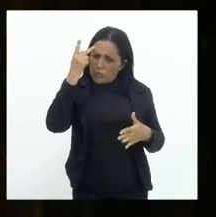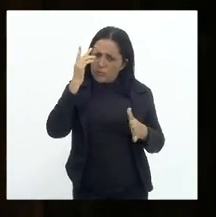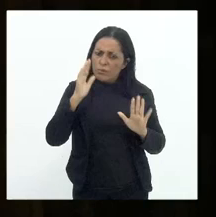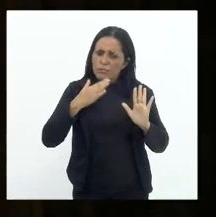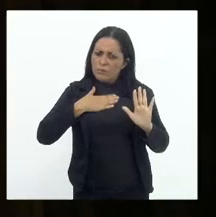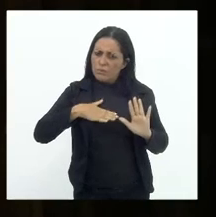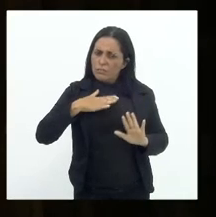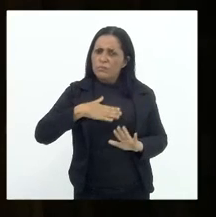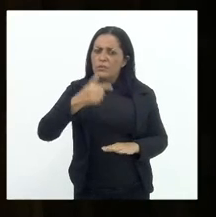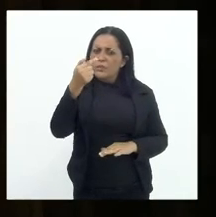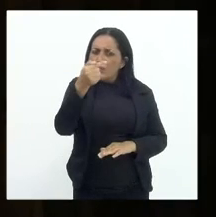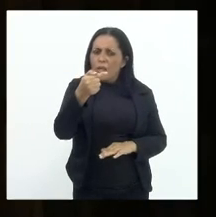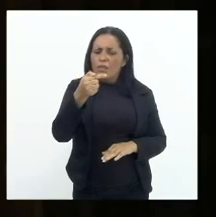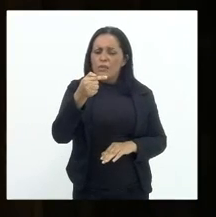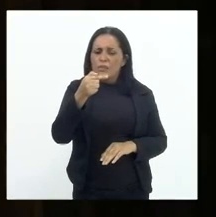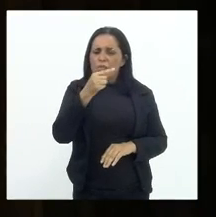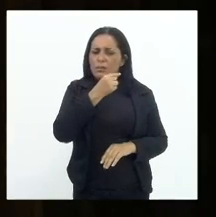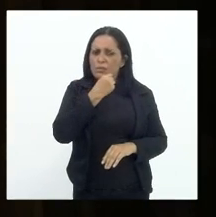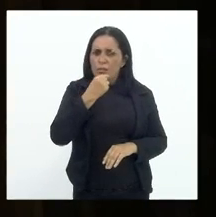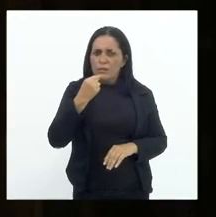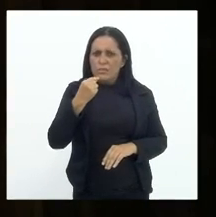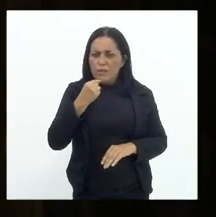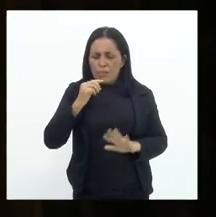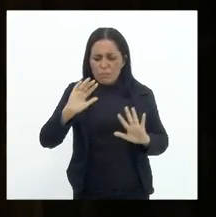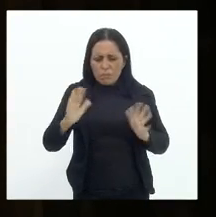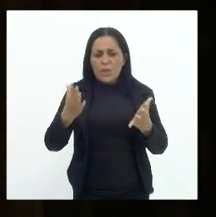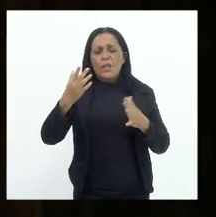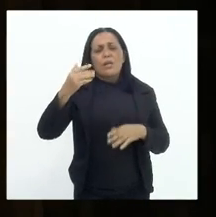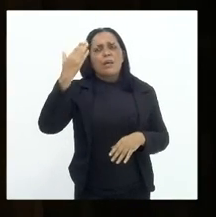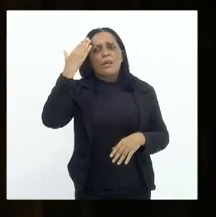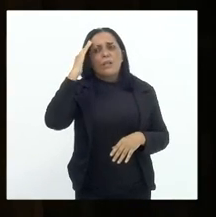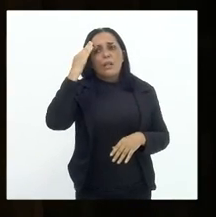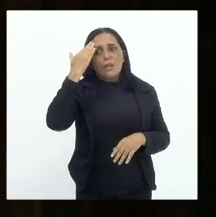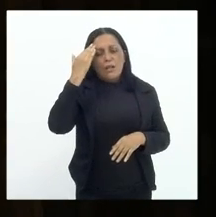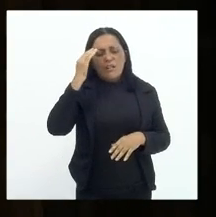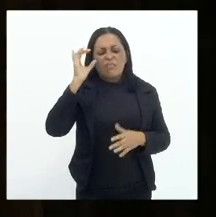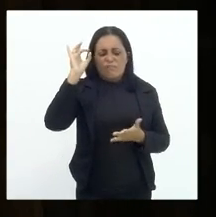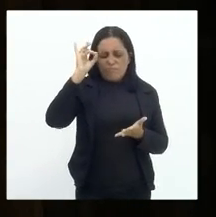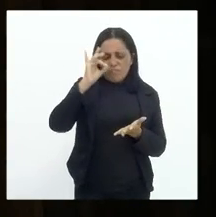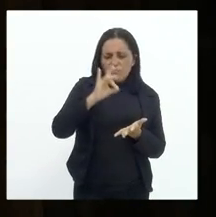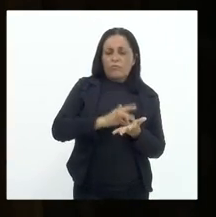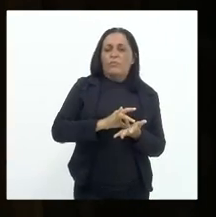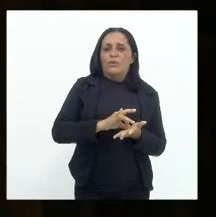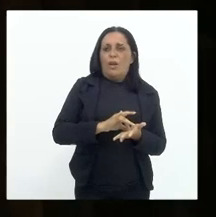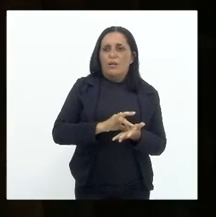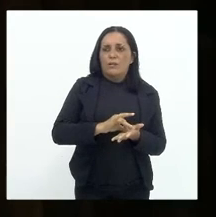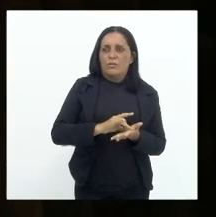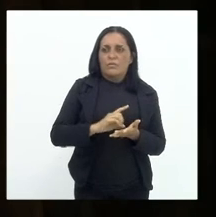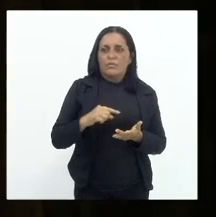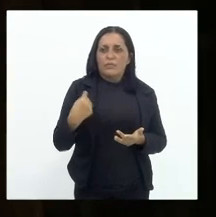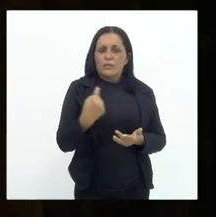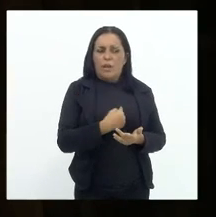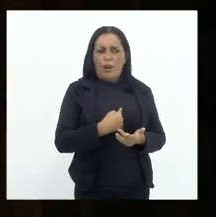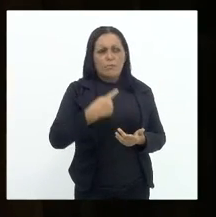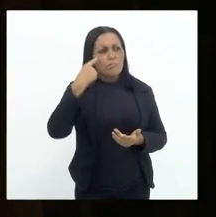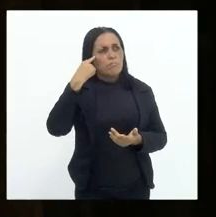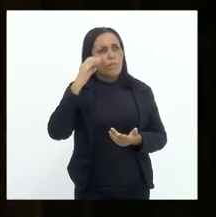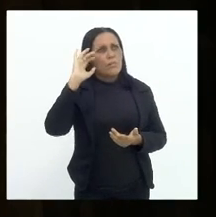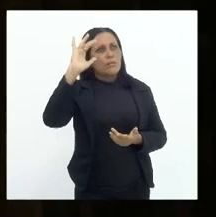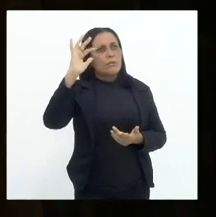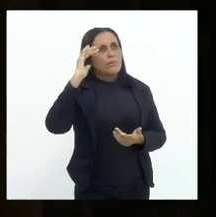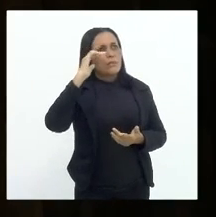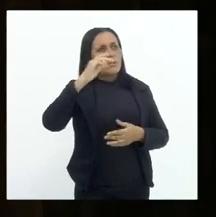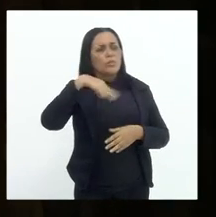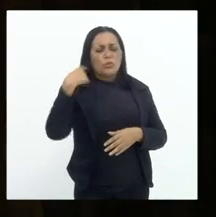o 7 de setembro. Que se entenda que, de fato, a gente está pensando na nossa